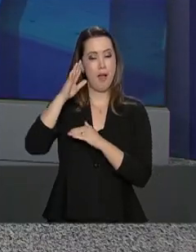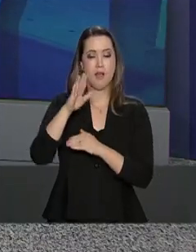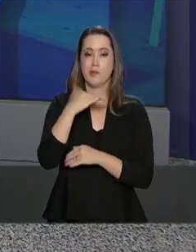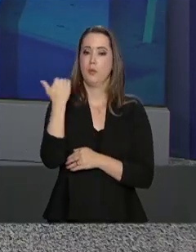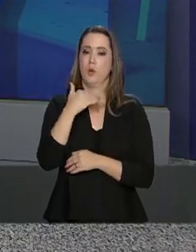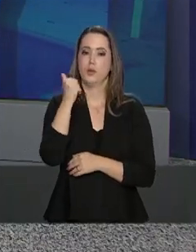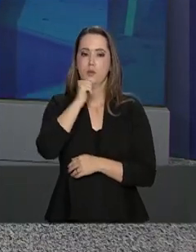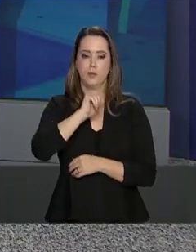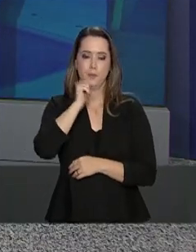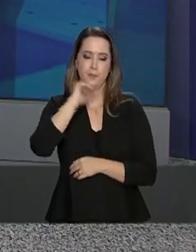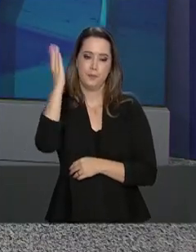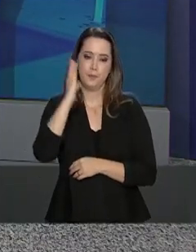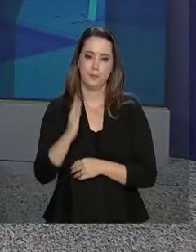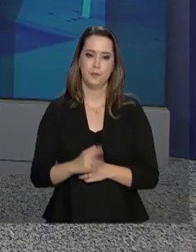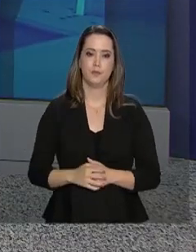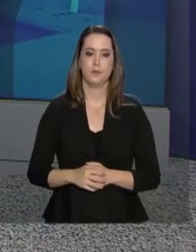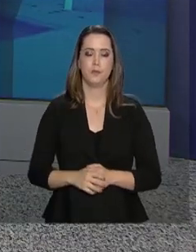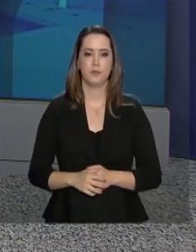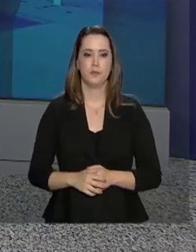feminicídios no Brasil.